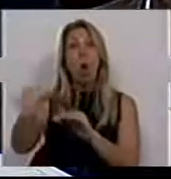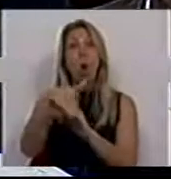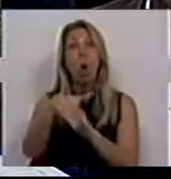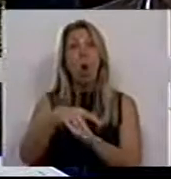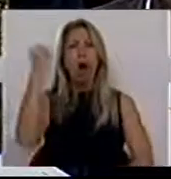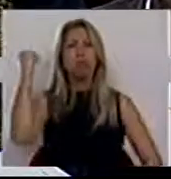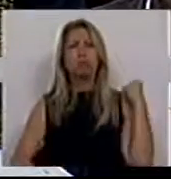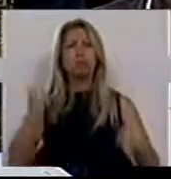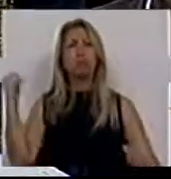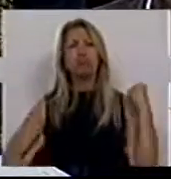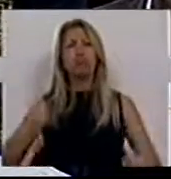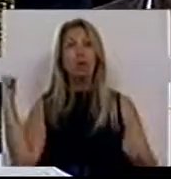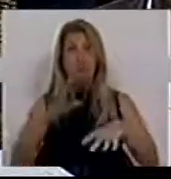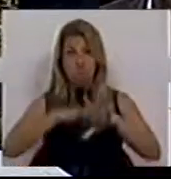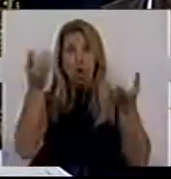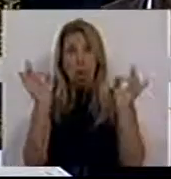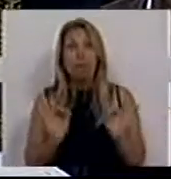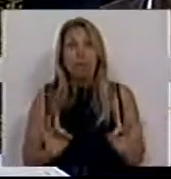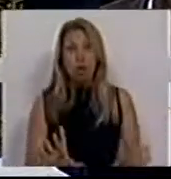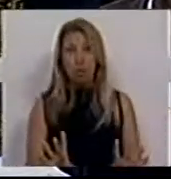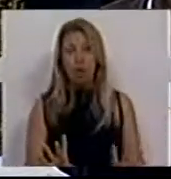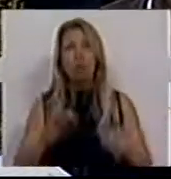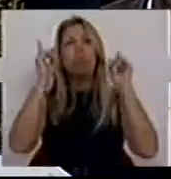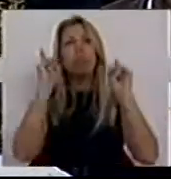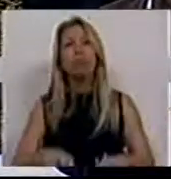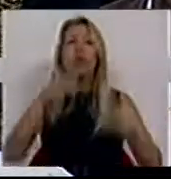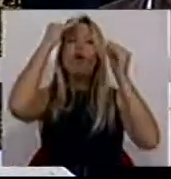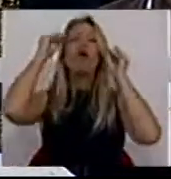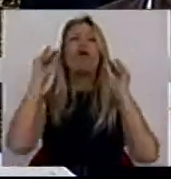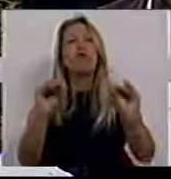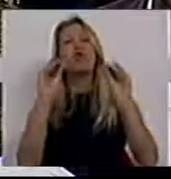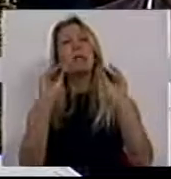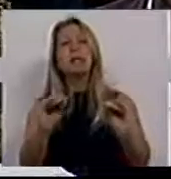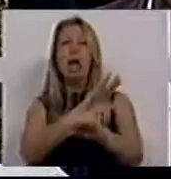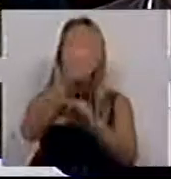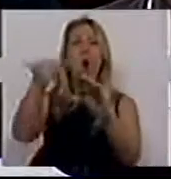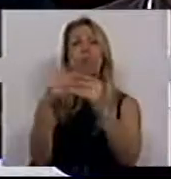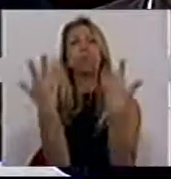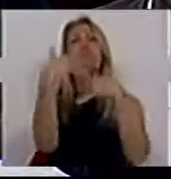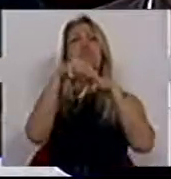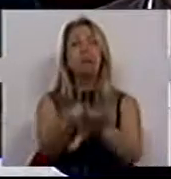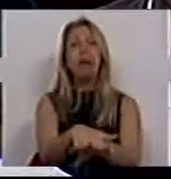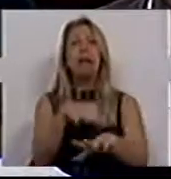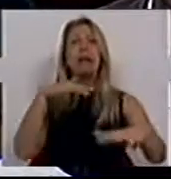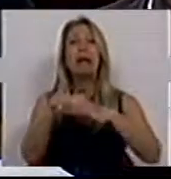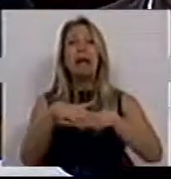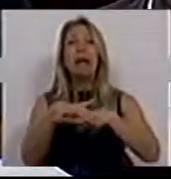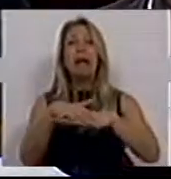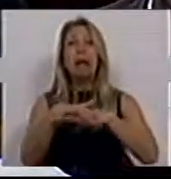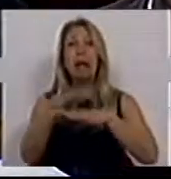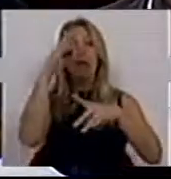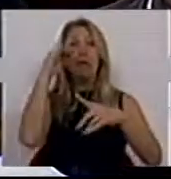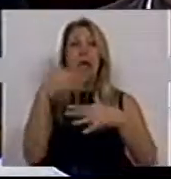começavam a receber formação para integrar em a rede local de intervenção social em Braga, técnicos